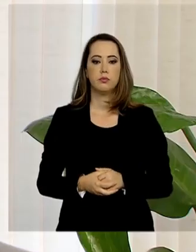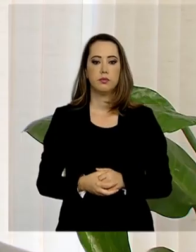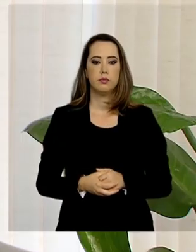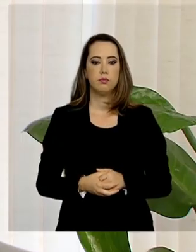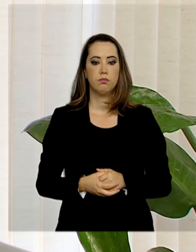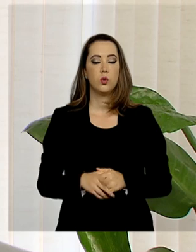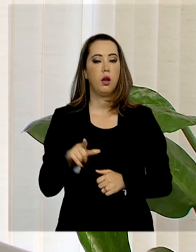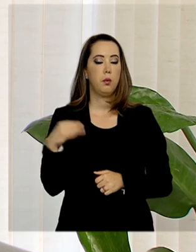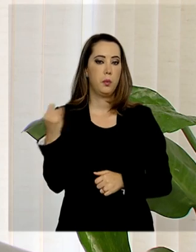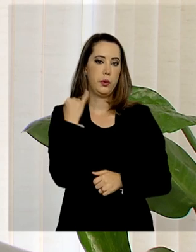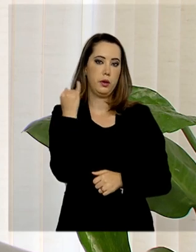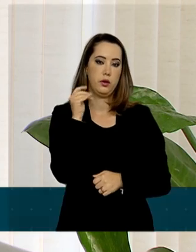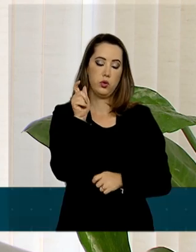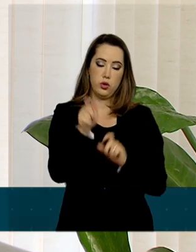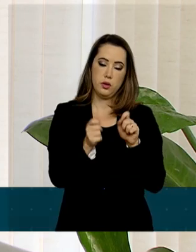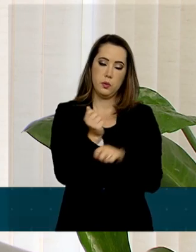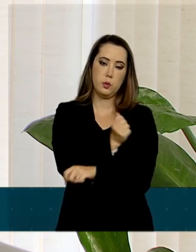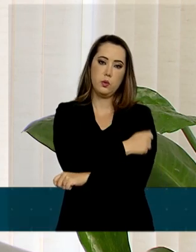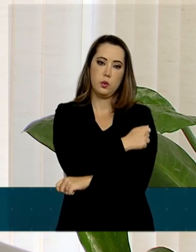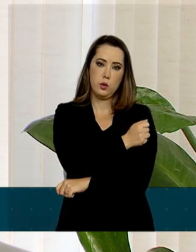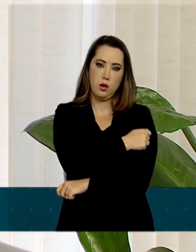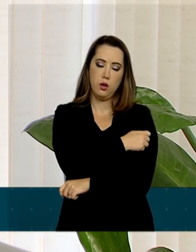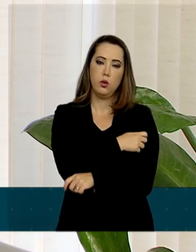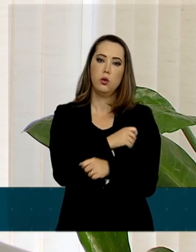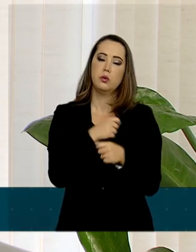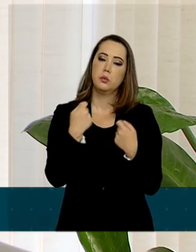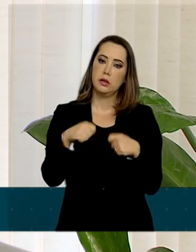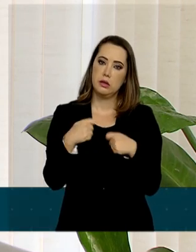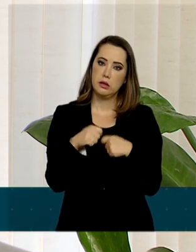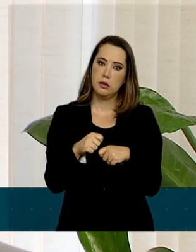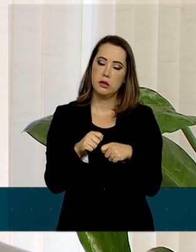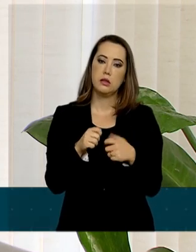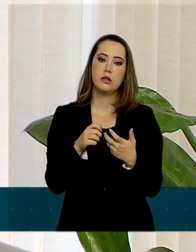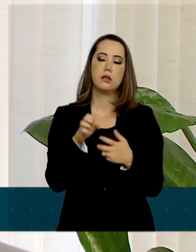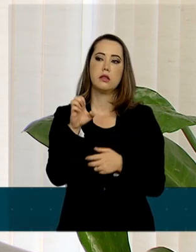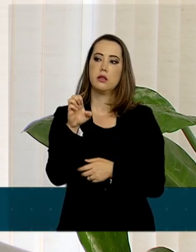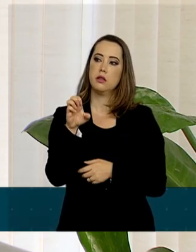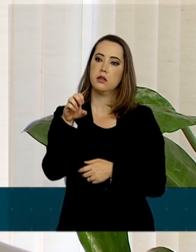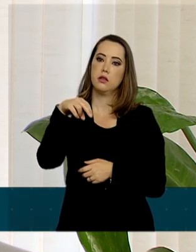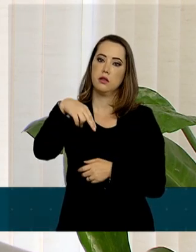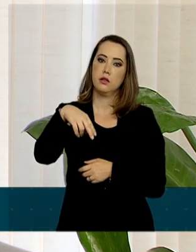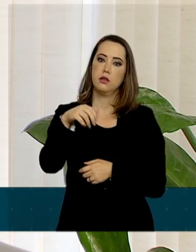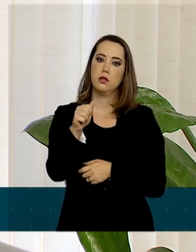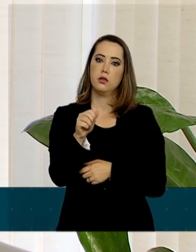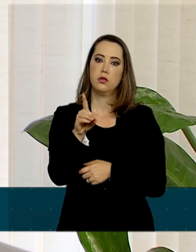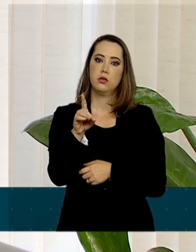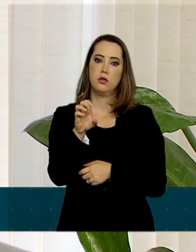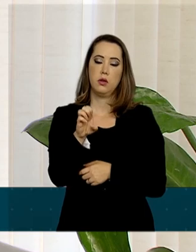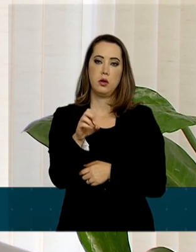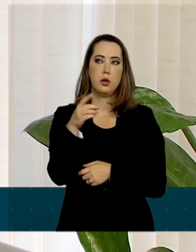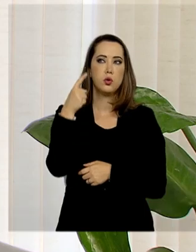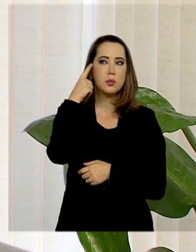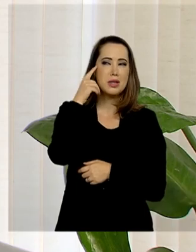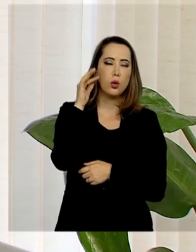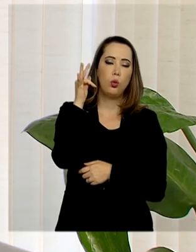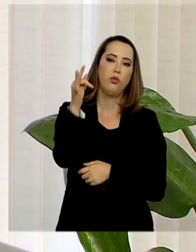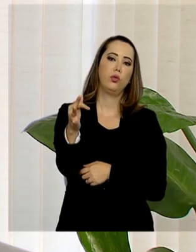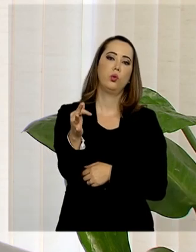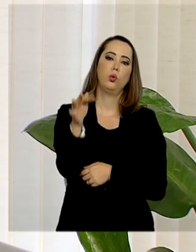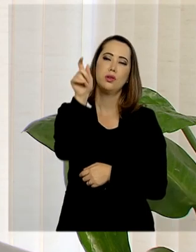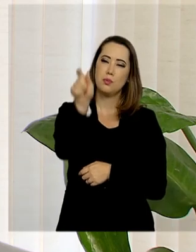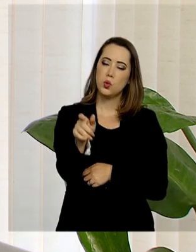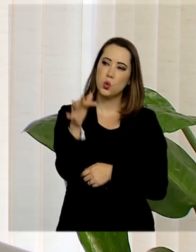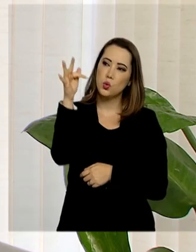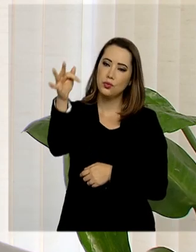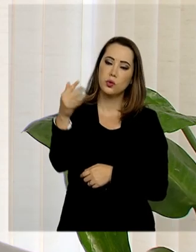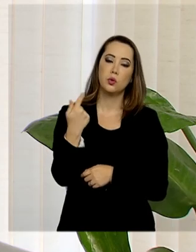É muito importante que os alunos façam o ENAD pensando nos próximos alunos que virão. Ou seja, ele